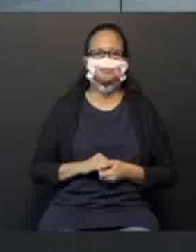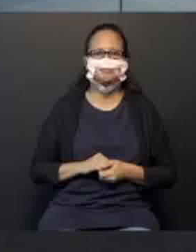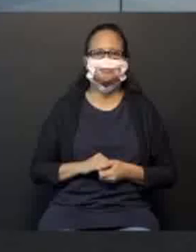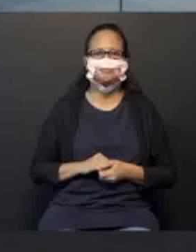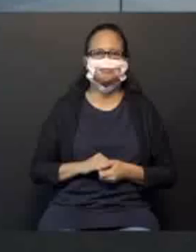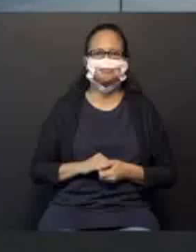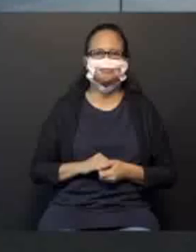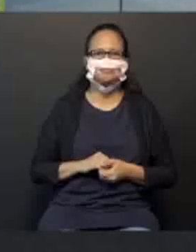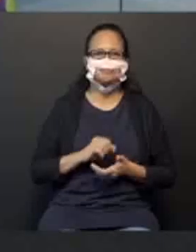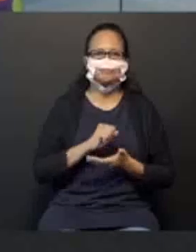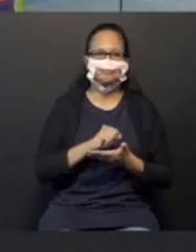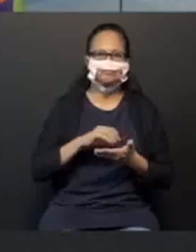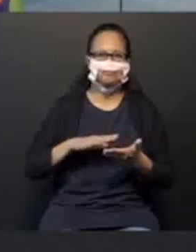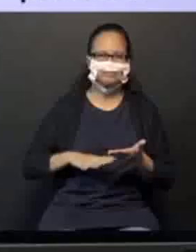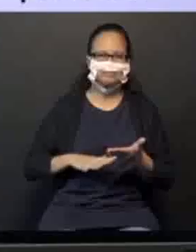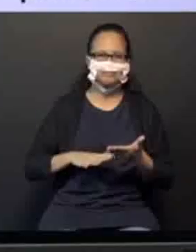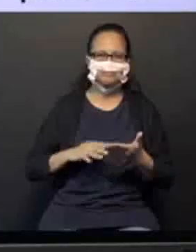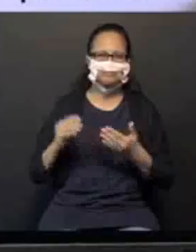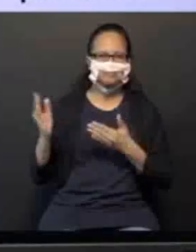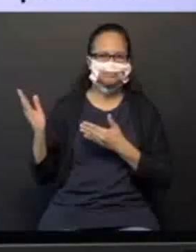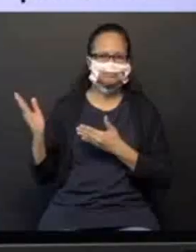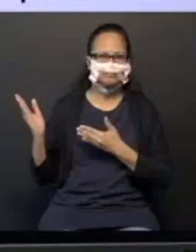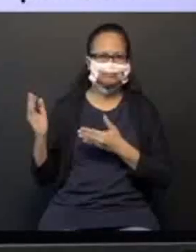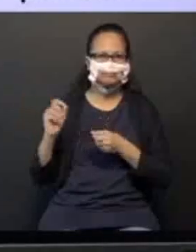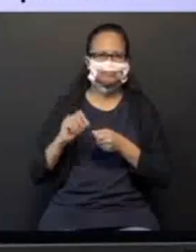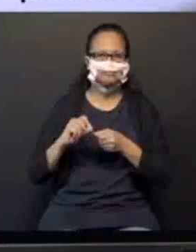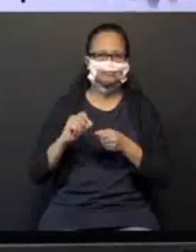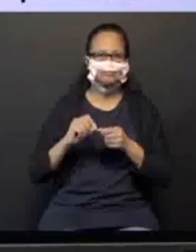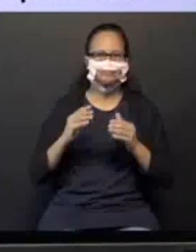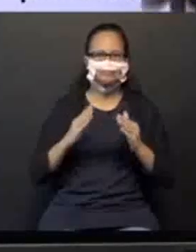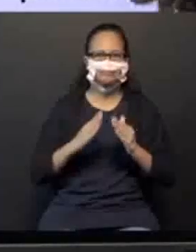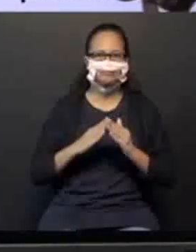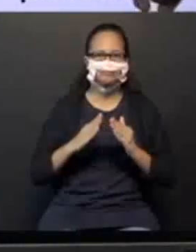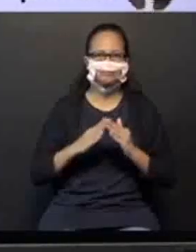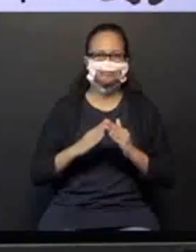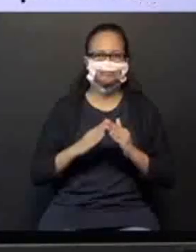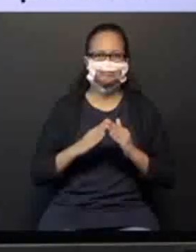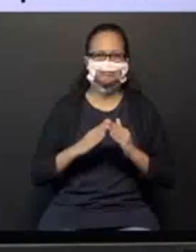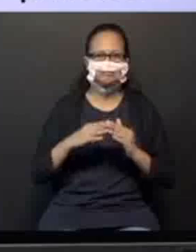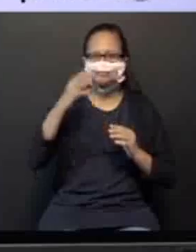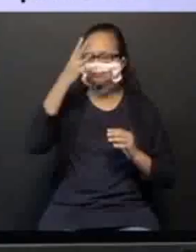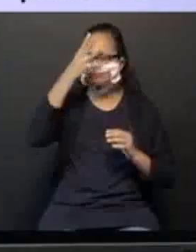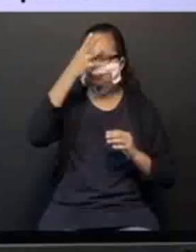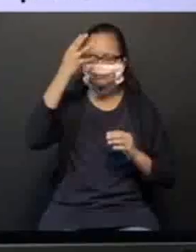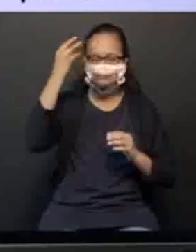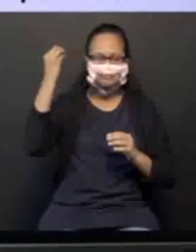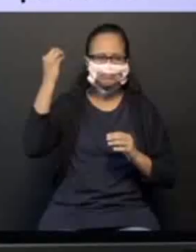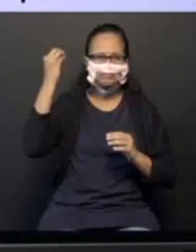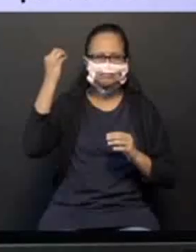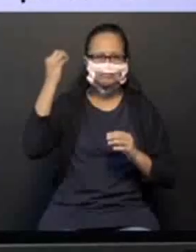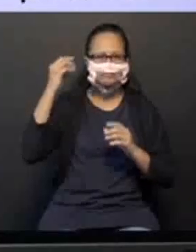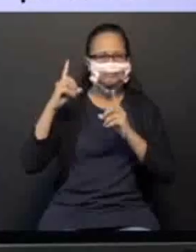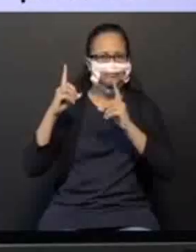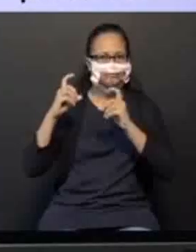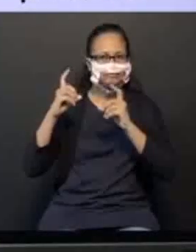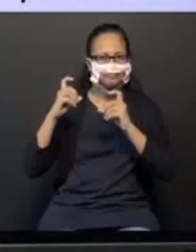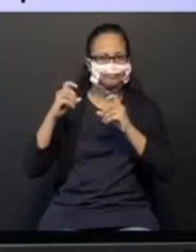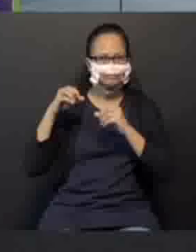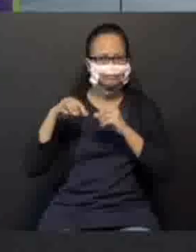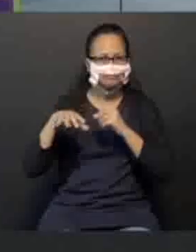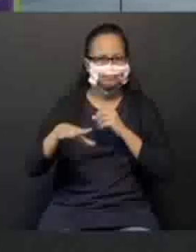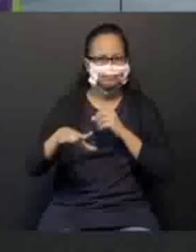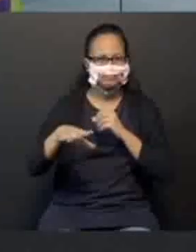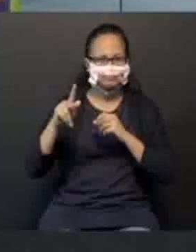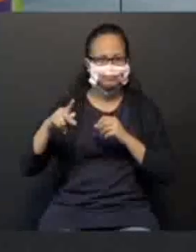Essa atividade vocês irão realizar em casa e não esqueçam de bater a foto e mandar para a